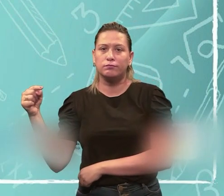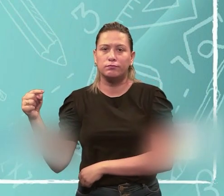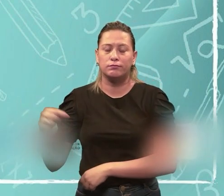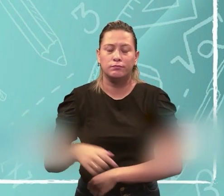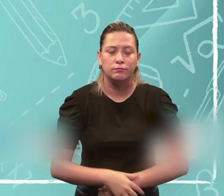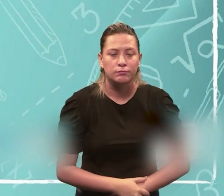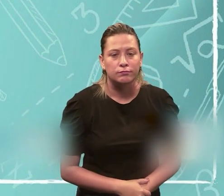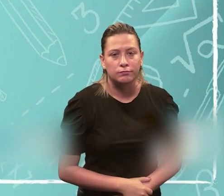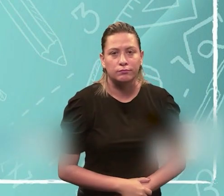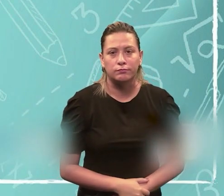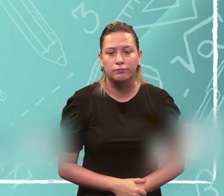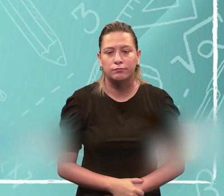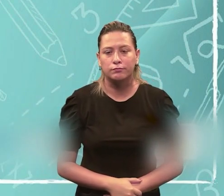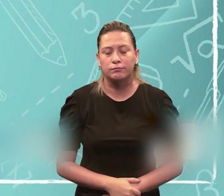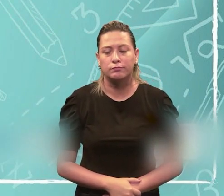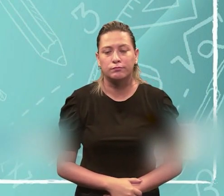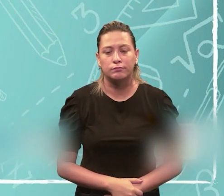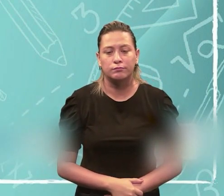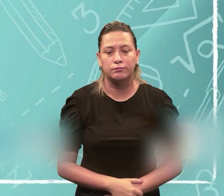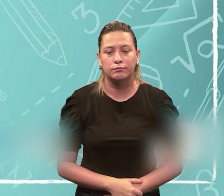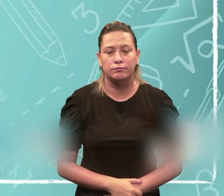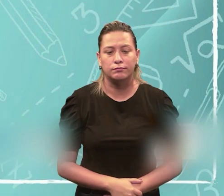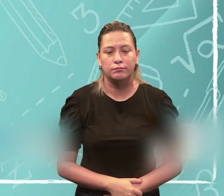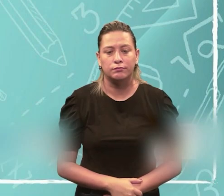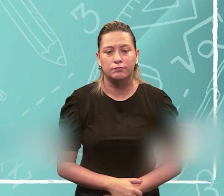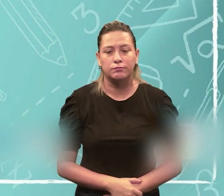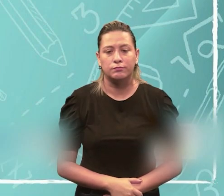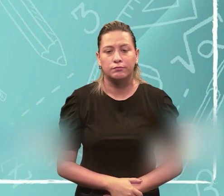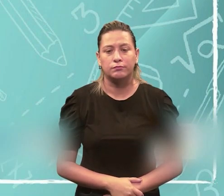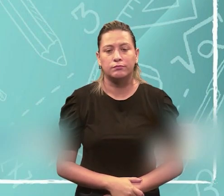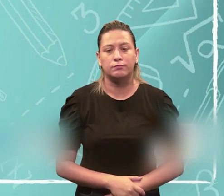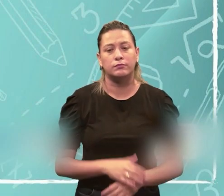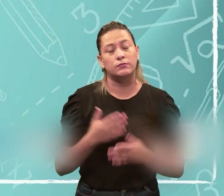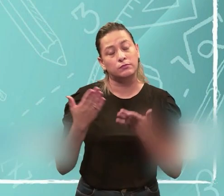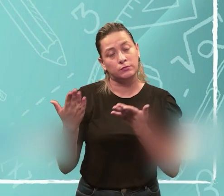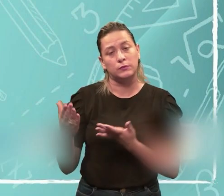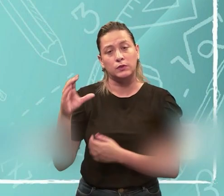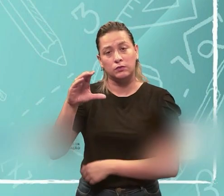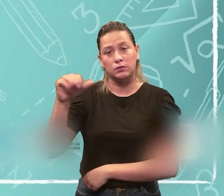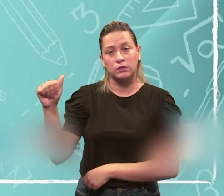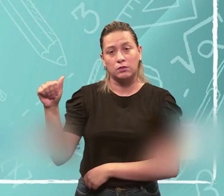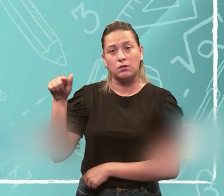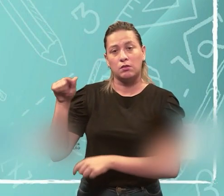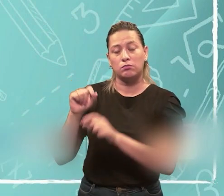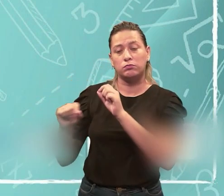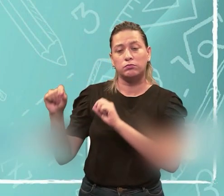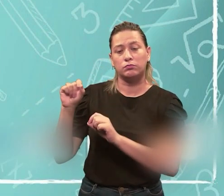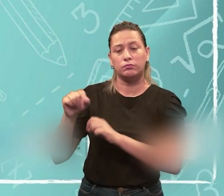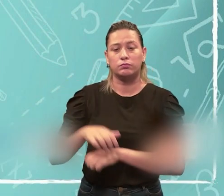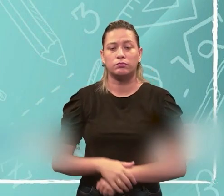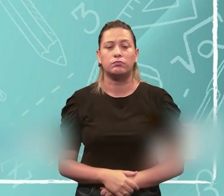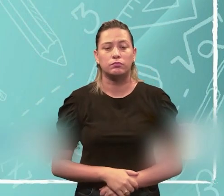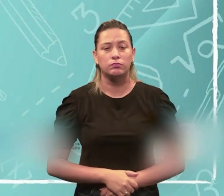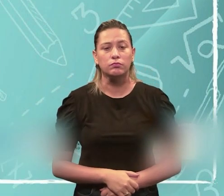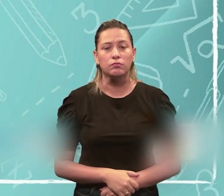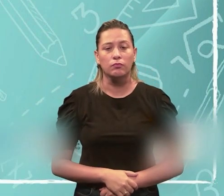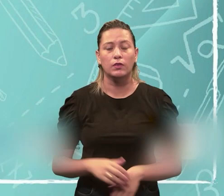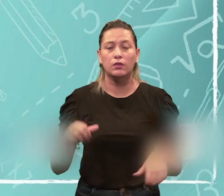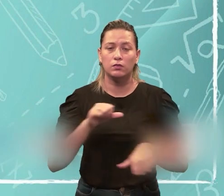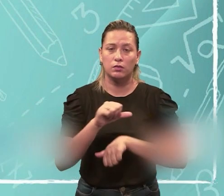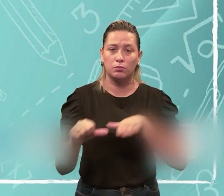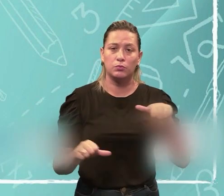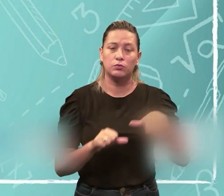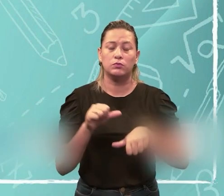negativo, tá? E mais um detalhe em relação à corrente alternada é que devido à alternância de direção da